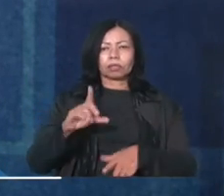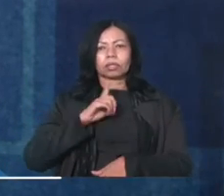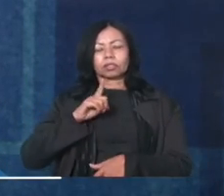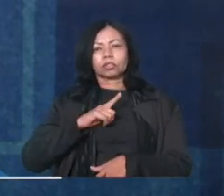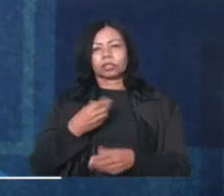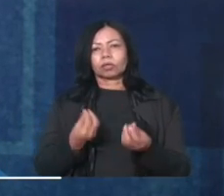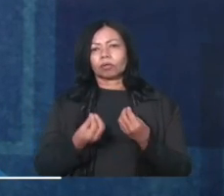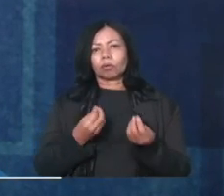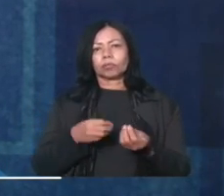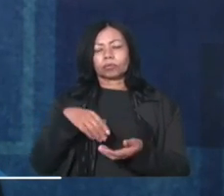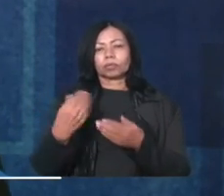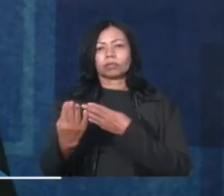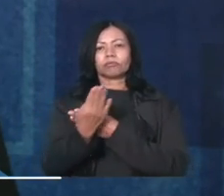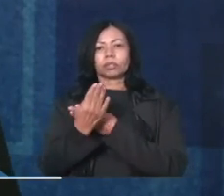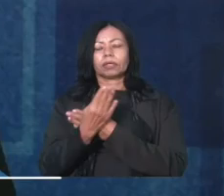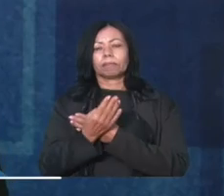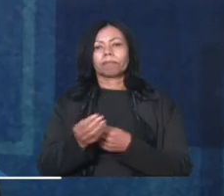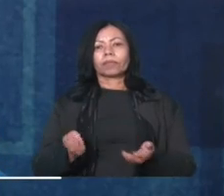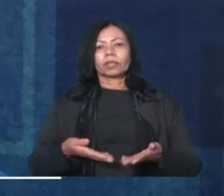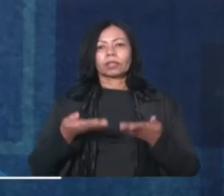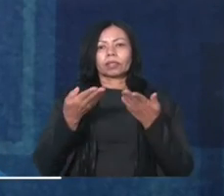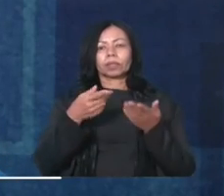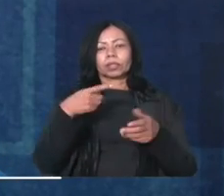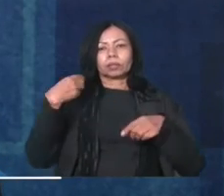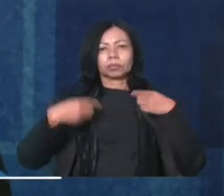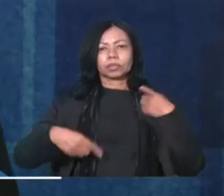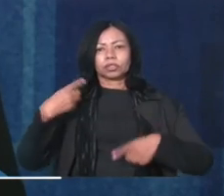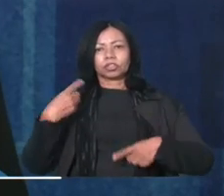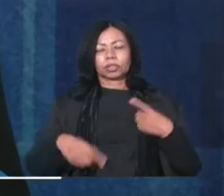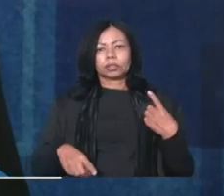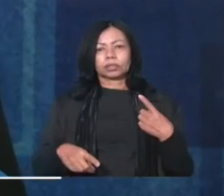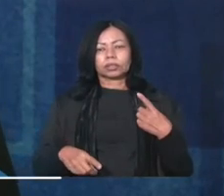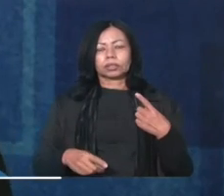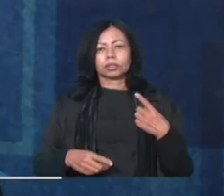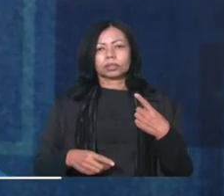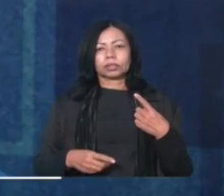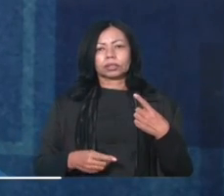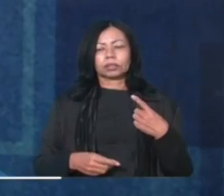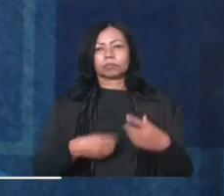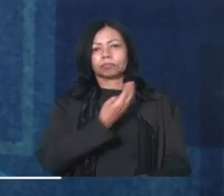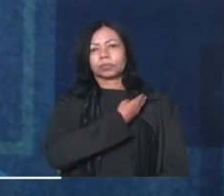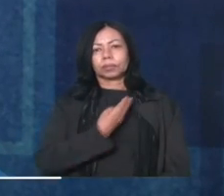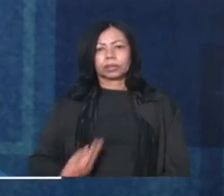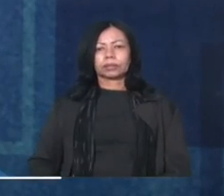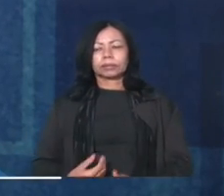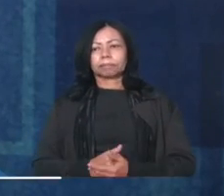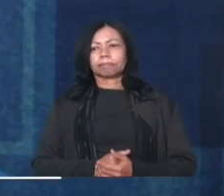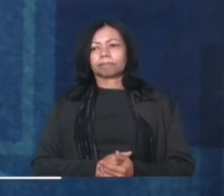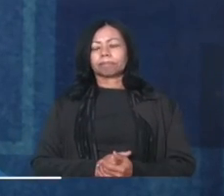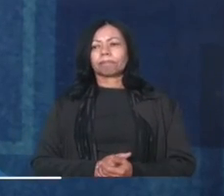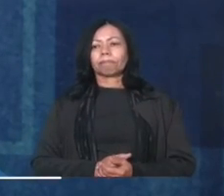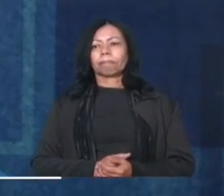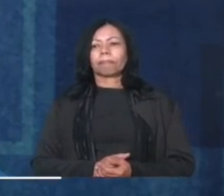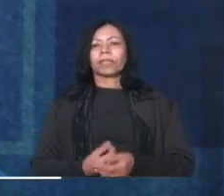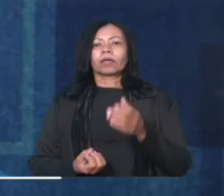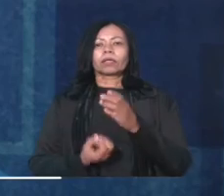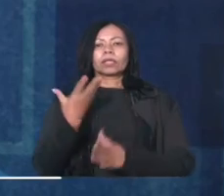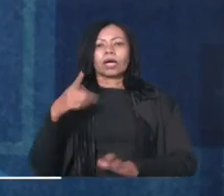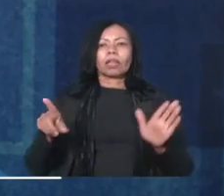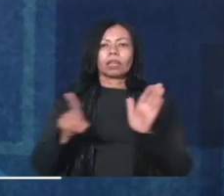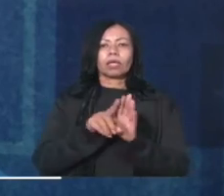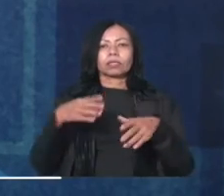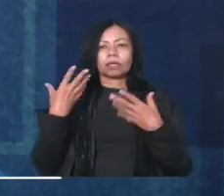condições de defendê-lo, ofertando para ele política pública. O papel do vereador é, aqui, criar leis,